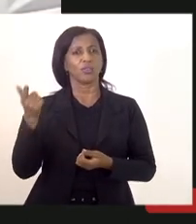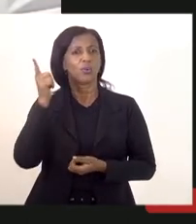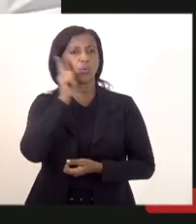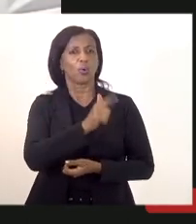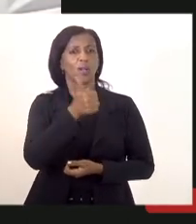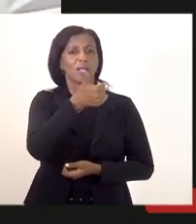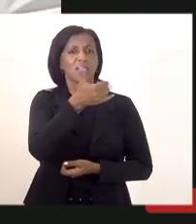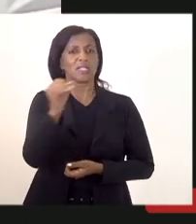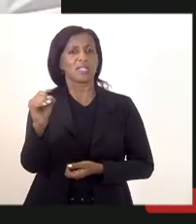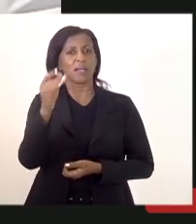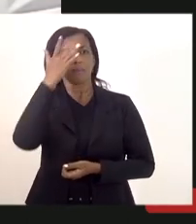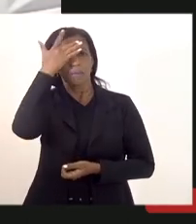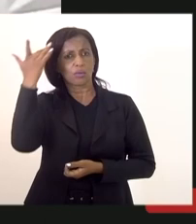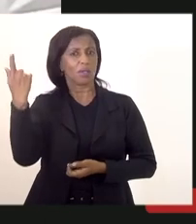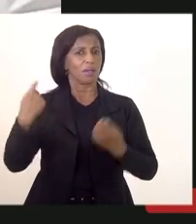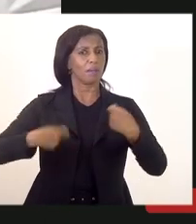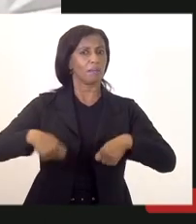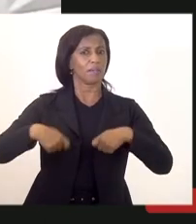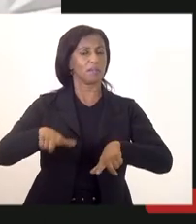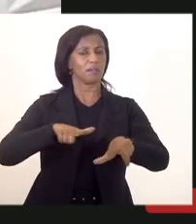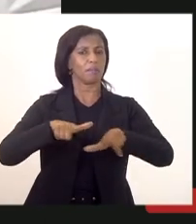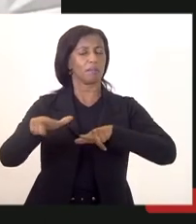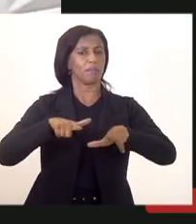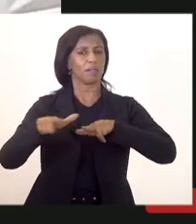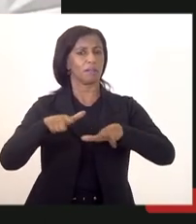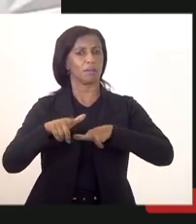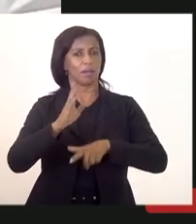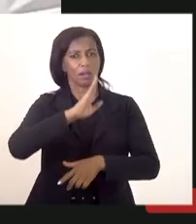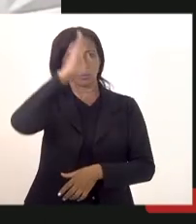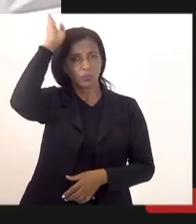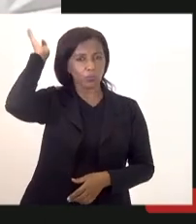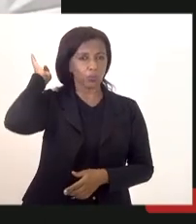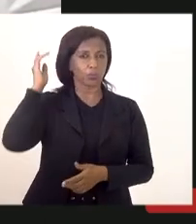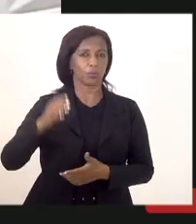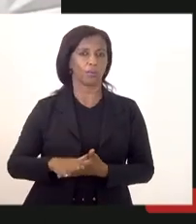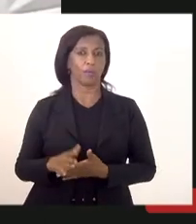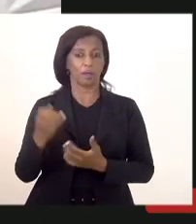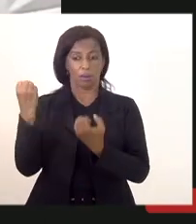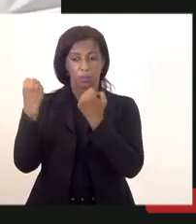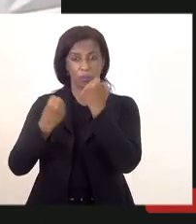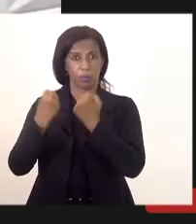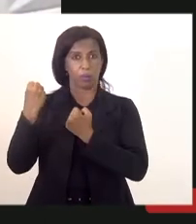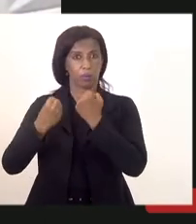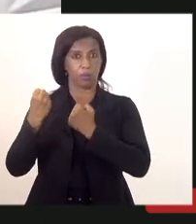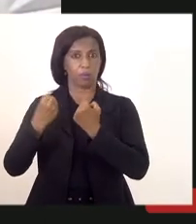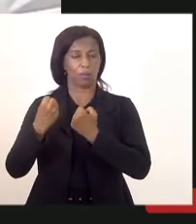vagas desejadas aí mencionadas pela corporação para condutor e operador de viatura